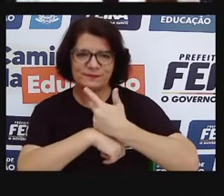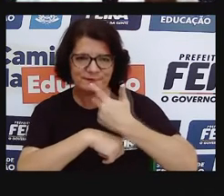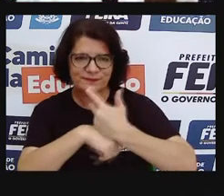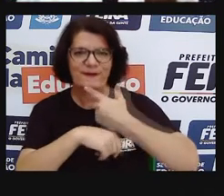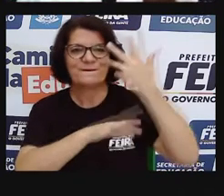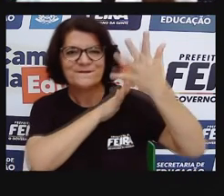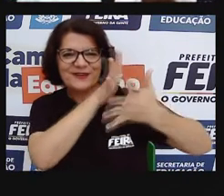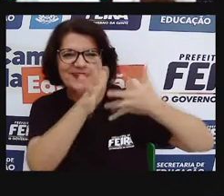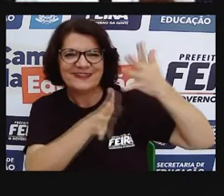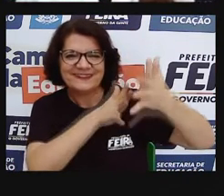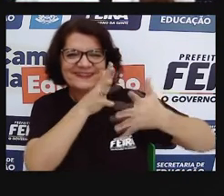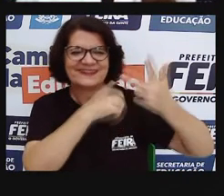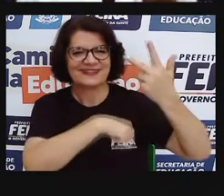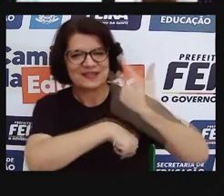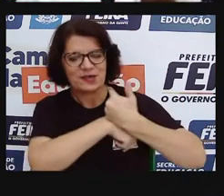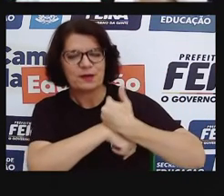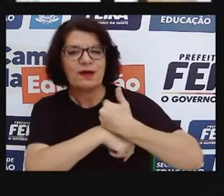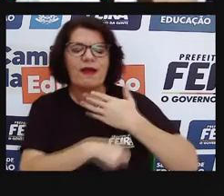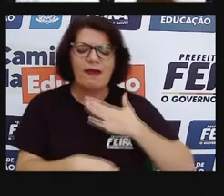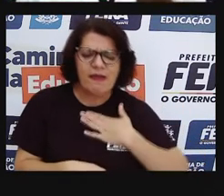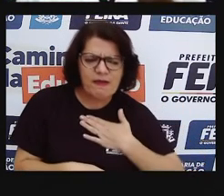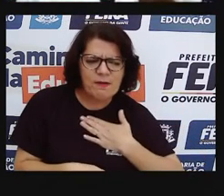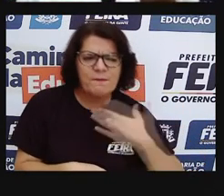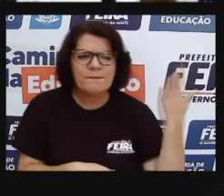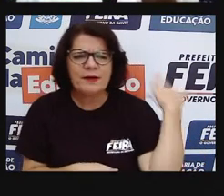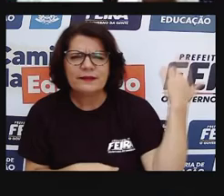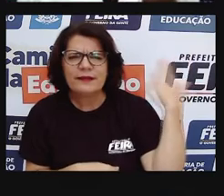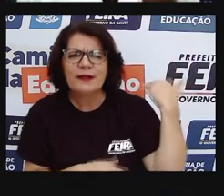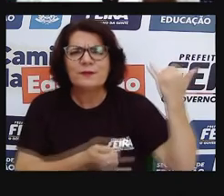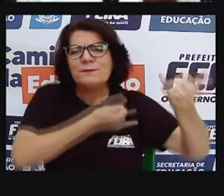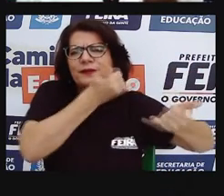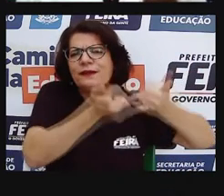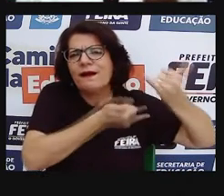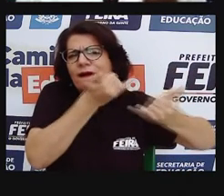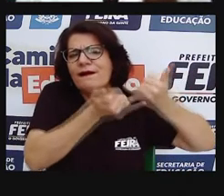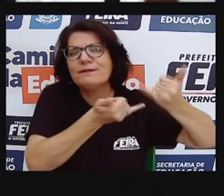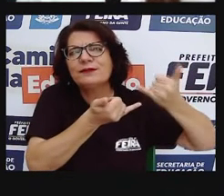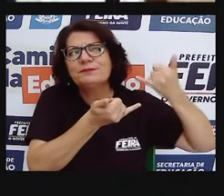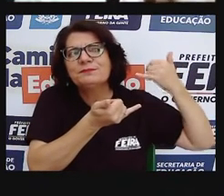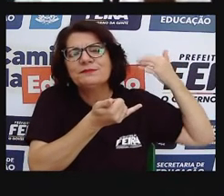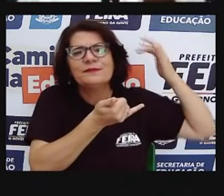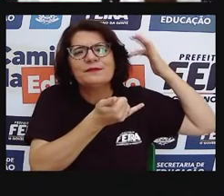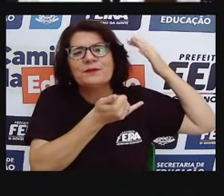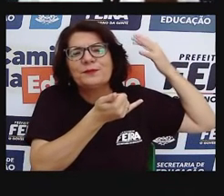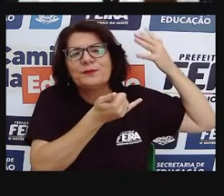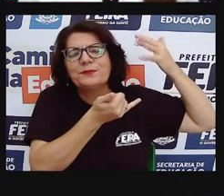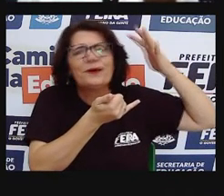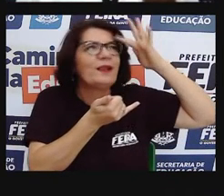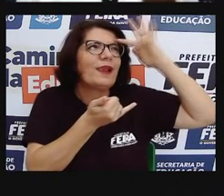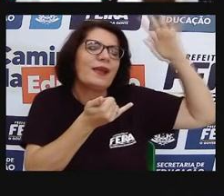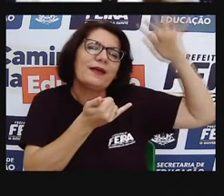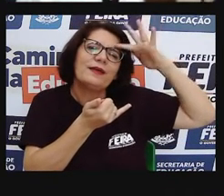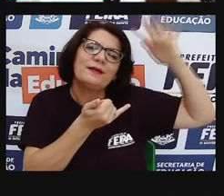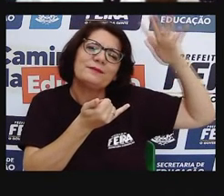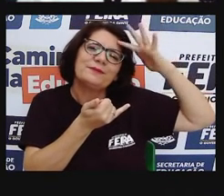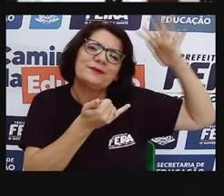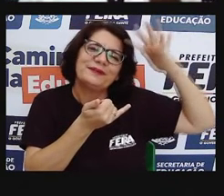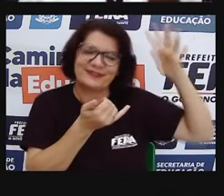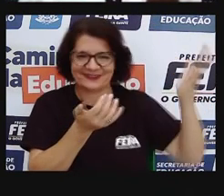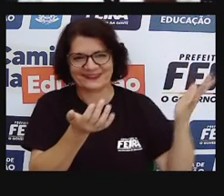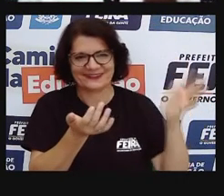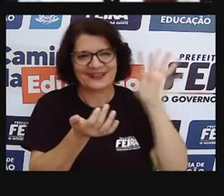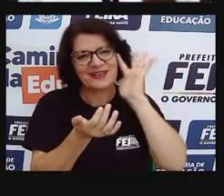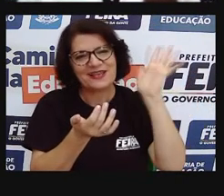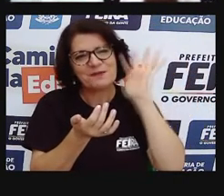sobre a infância. de quem é que vocês brincavam, com quem você brincava, aonde